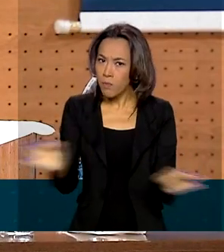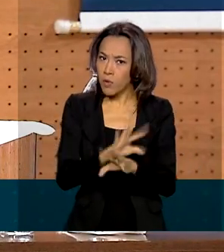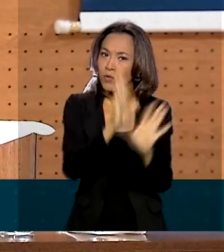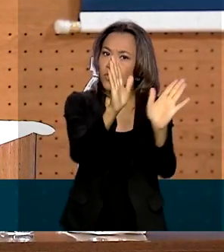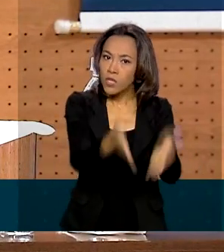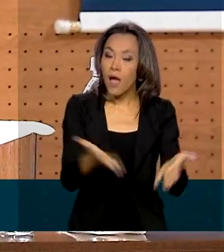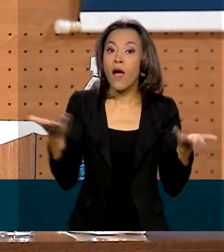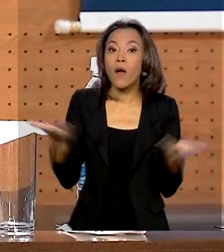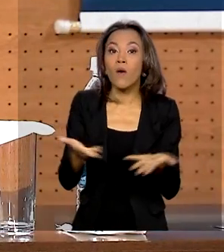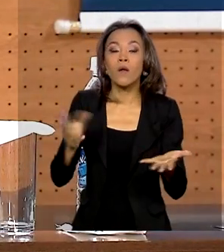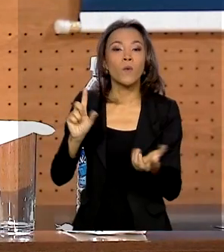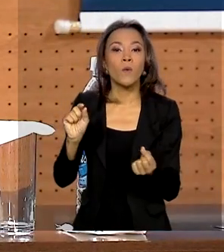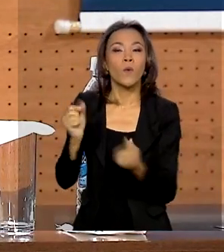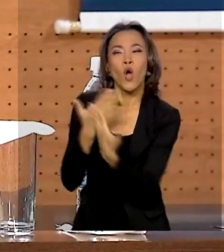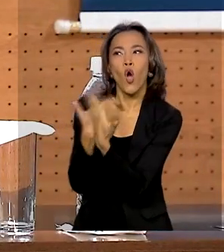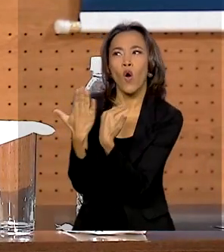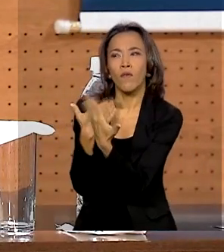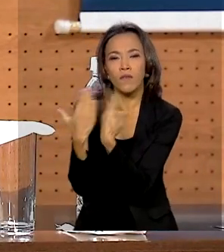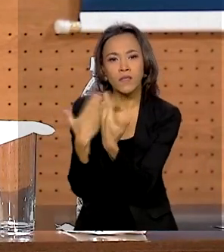estamos na negociação do momento exato de saída.